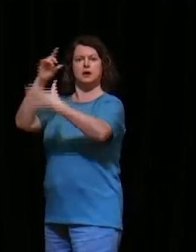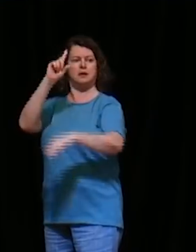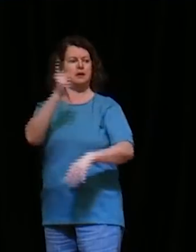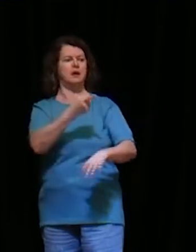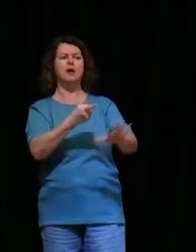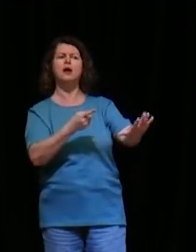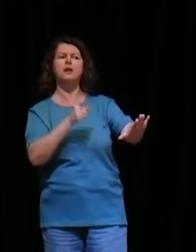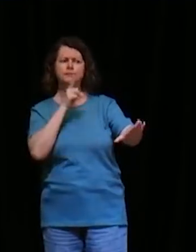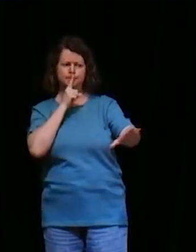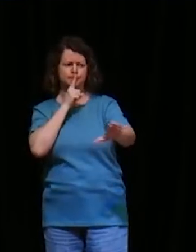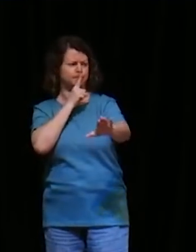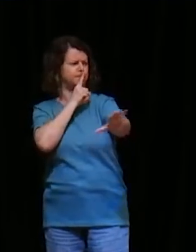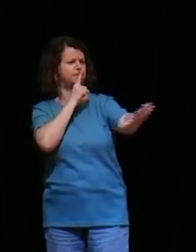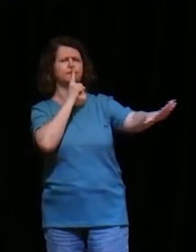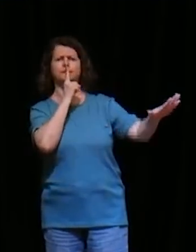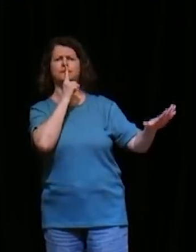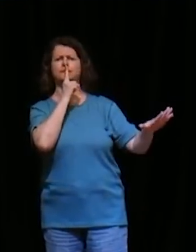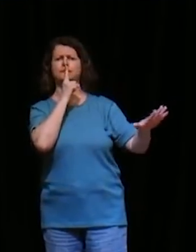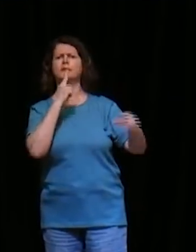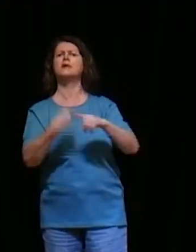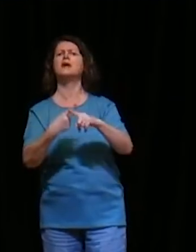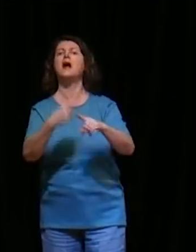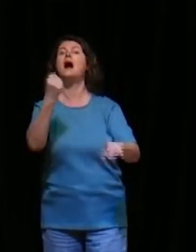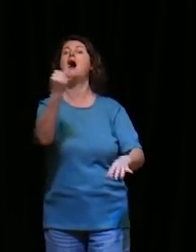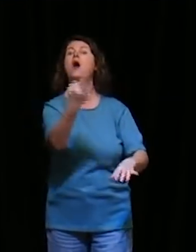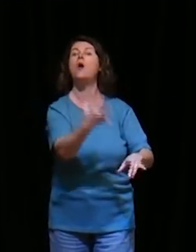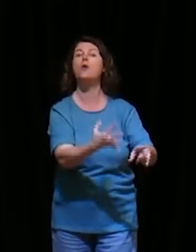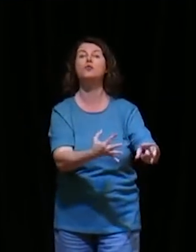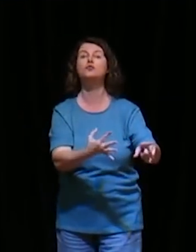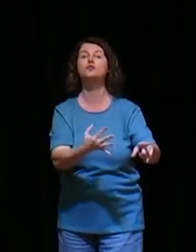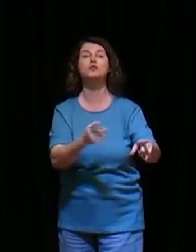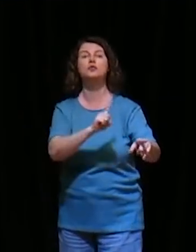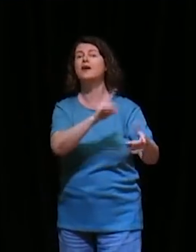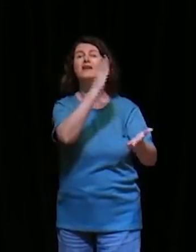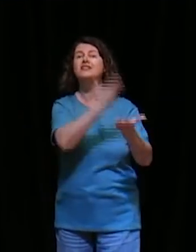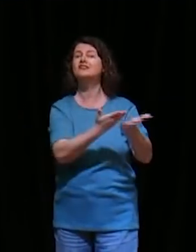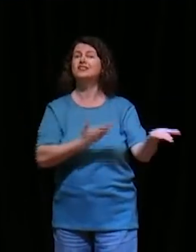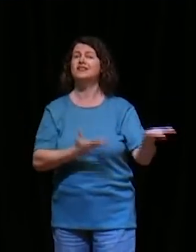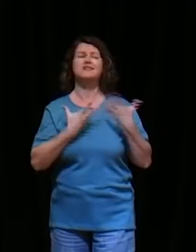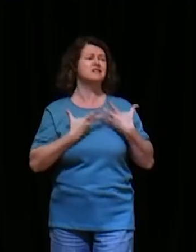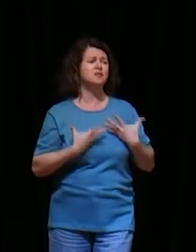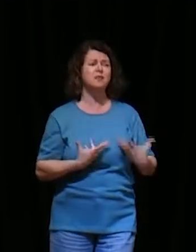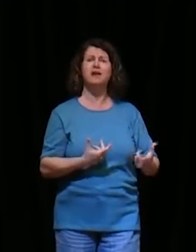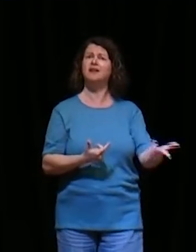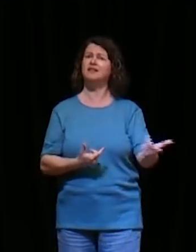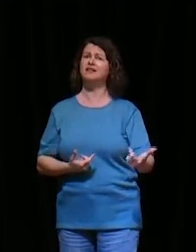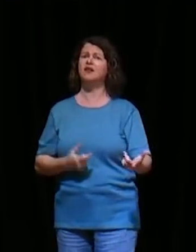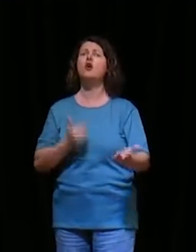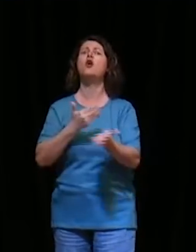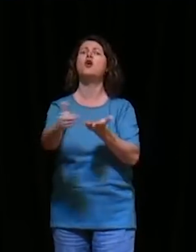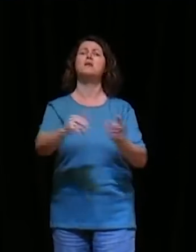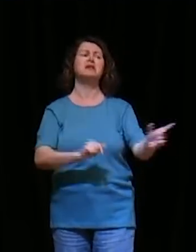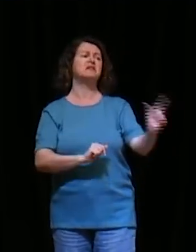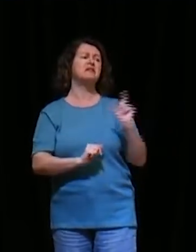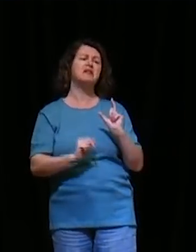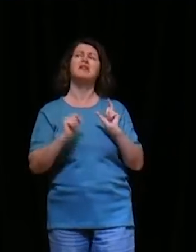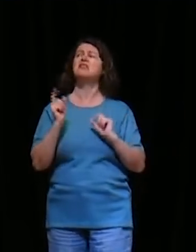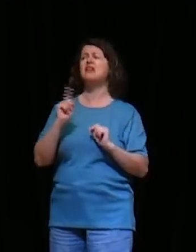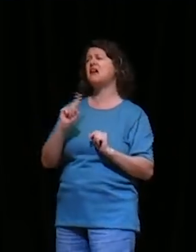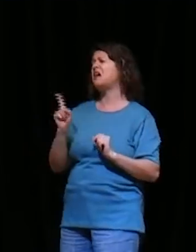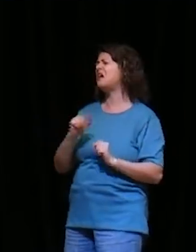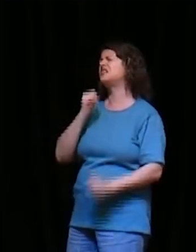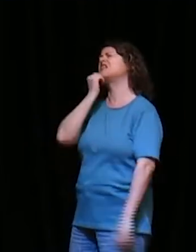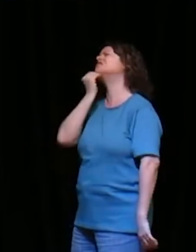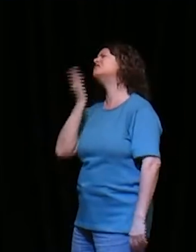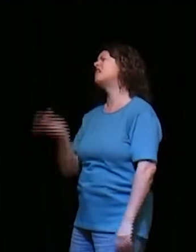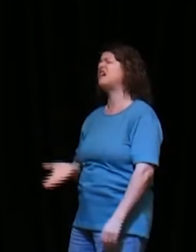muita gente no meio, que não acredita, que não tem fé como a tua, que está desanimado, e que vai dizer, não, nós não vamos conseguir, não,